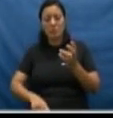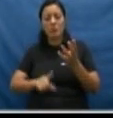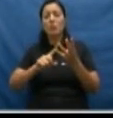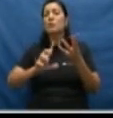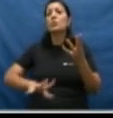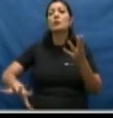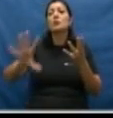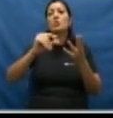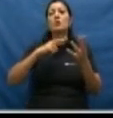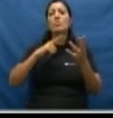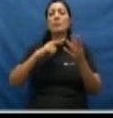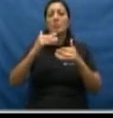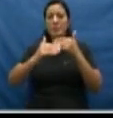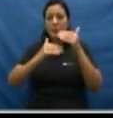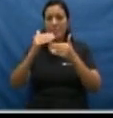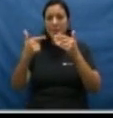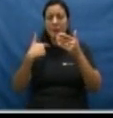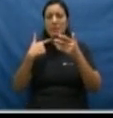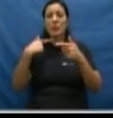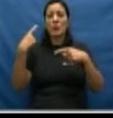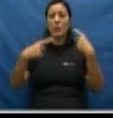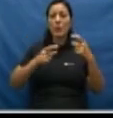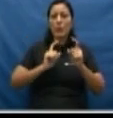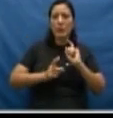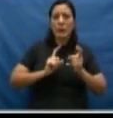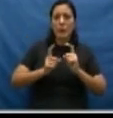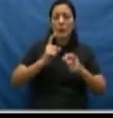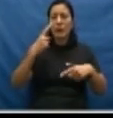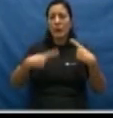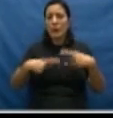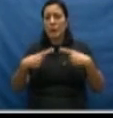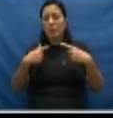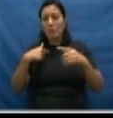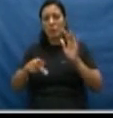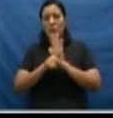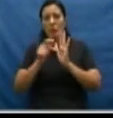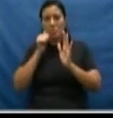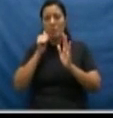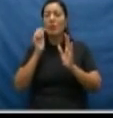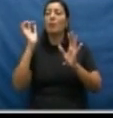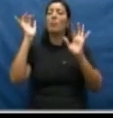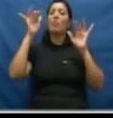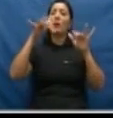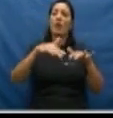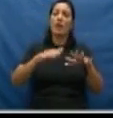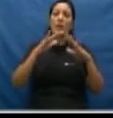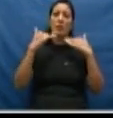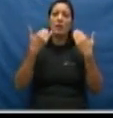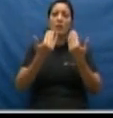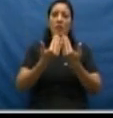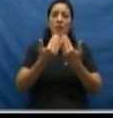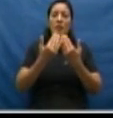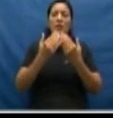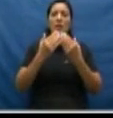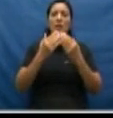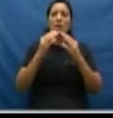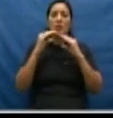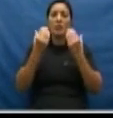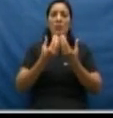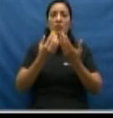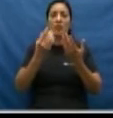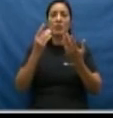Tudo que havia de progressista em termos de discussão dos direitos e da condição feminina participou na Câmara Federal na construção desta lei.